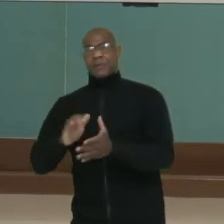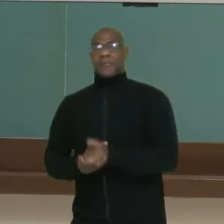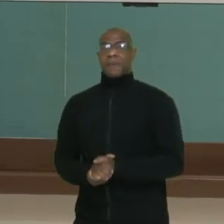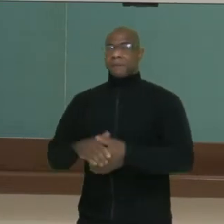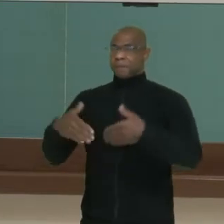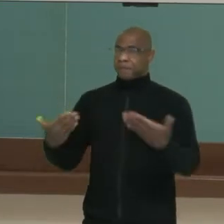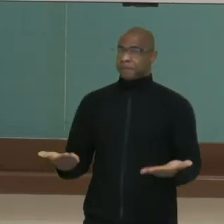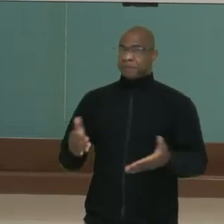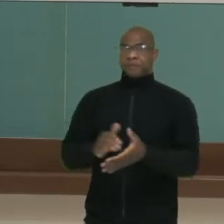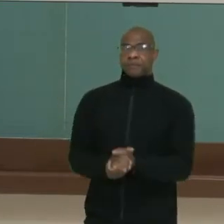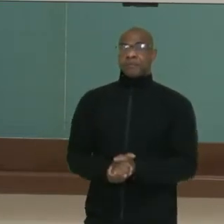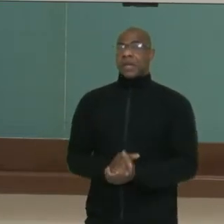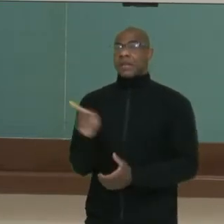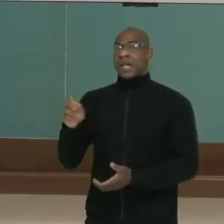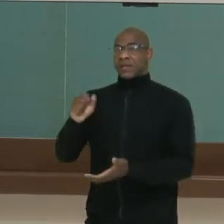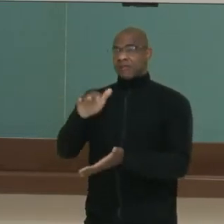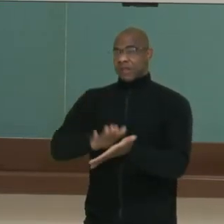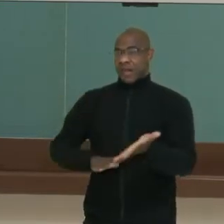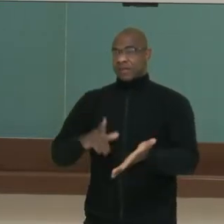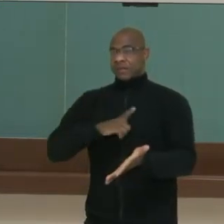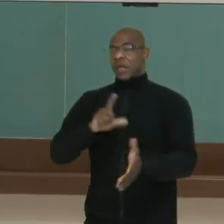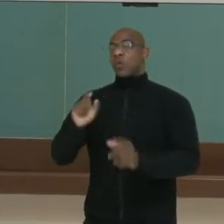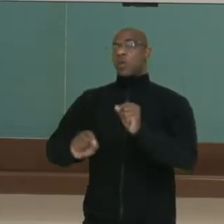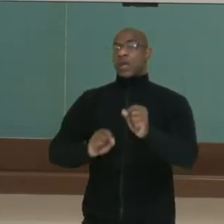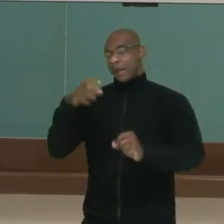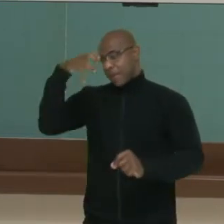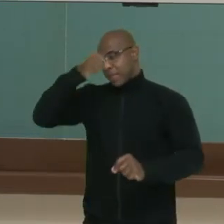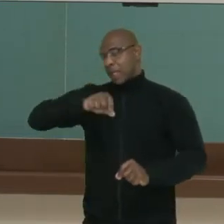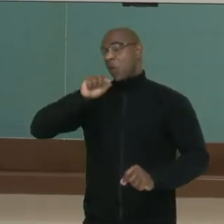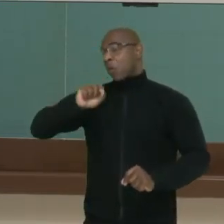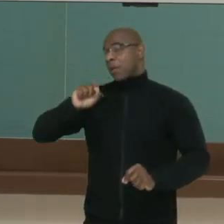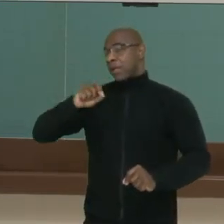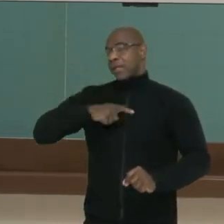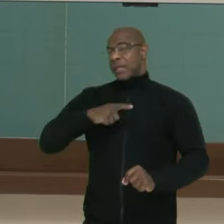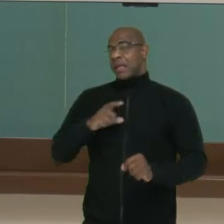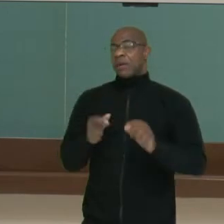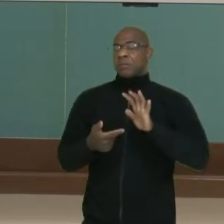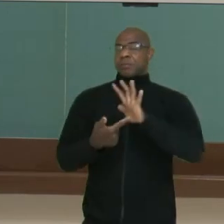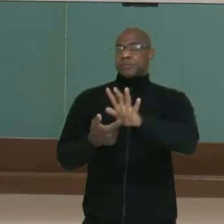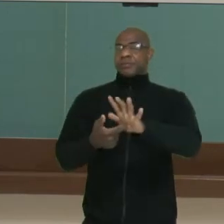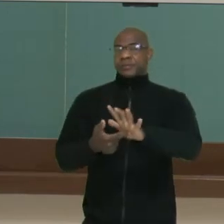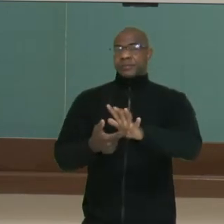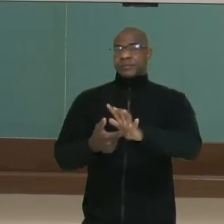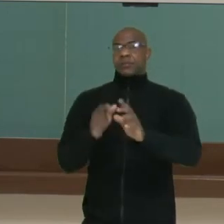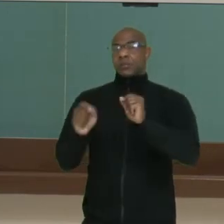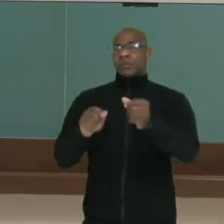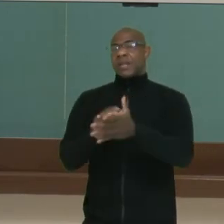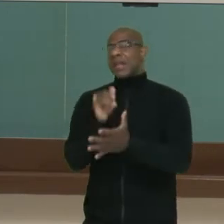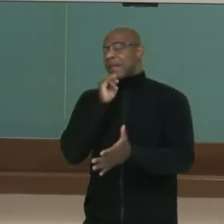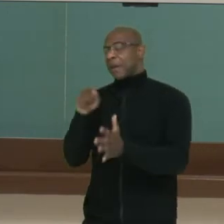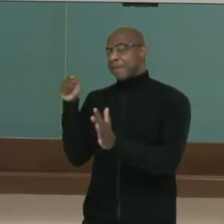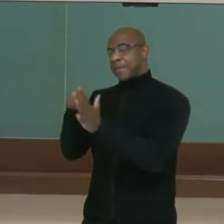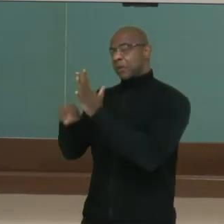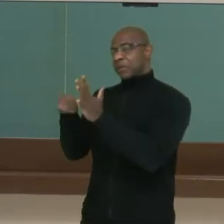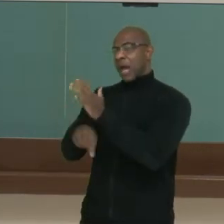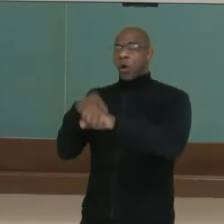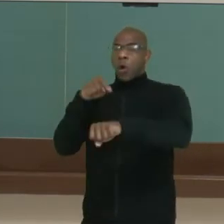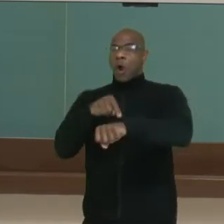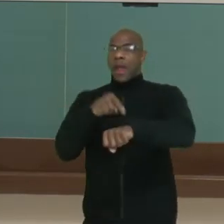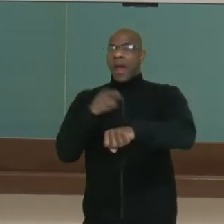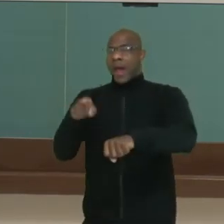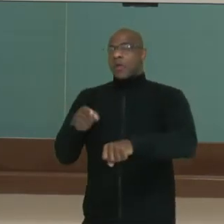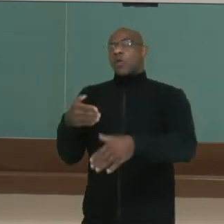Nessa lição, nós vamos aprender então algumas expressões. Para perguntar a alguém sobre seus horários,